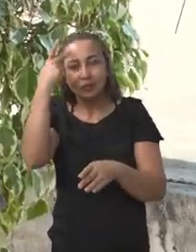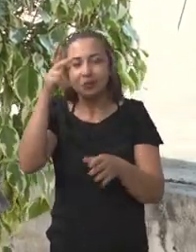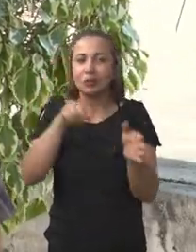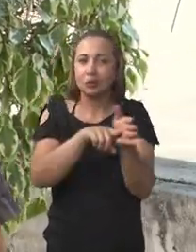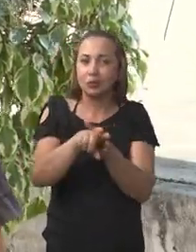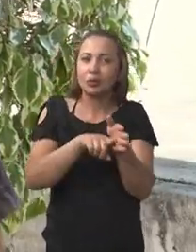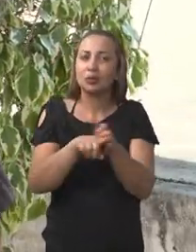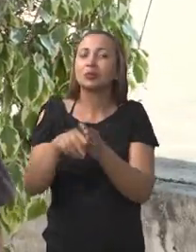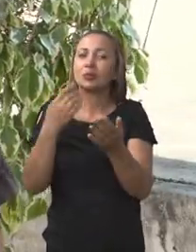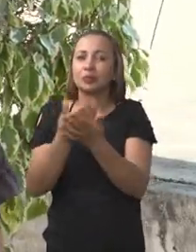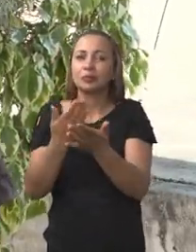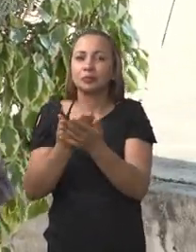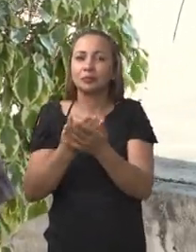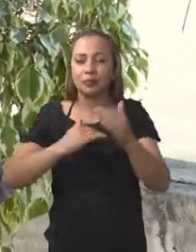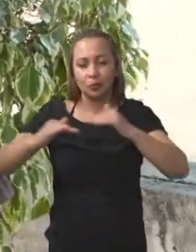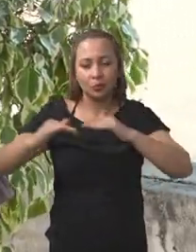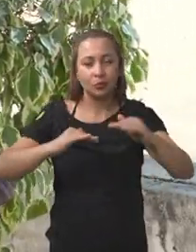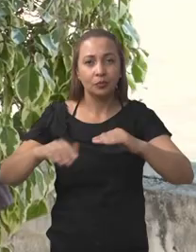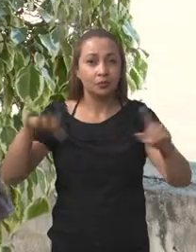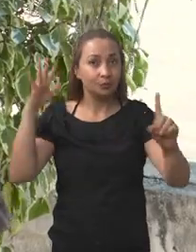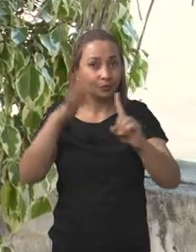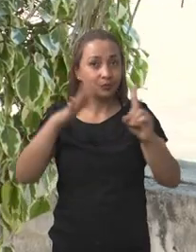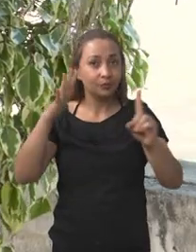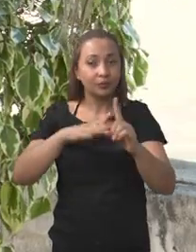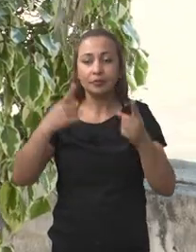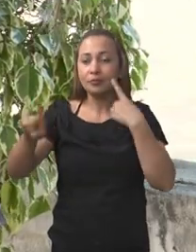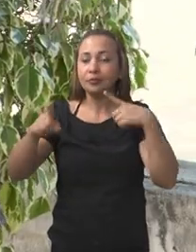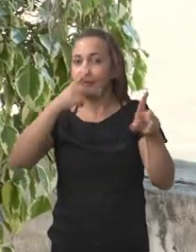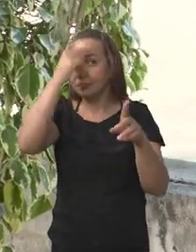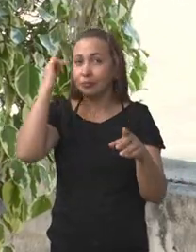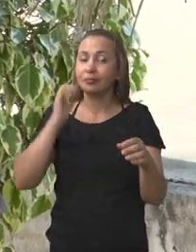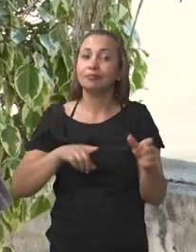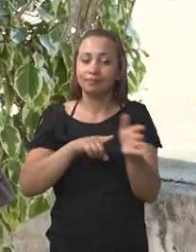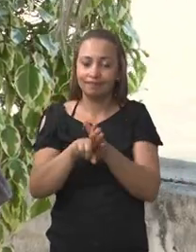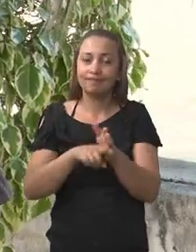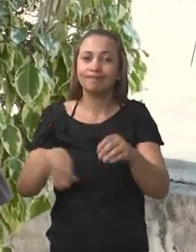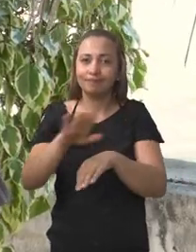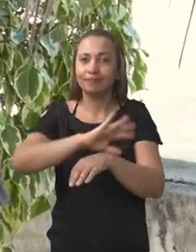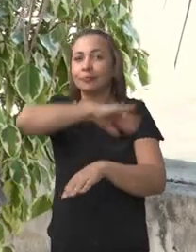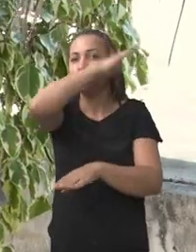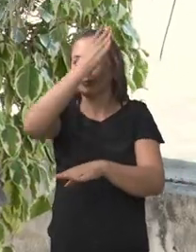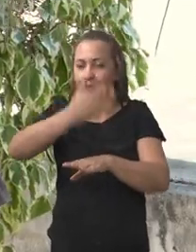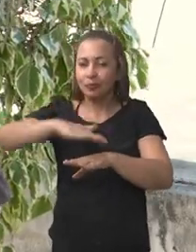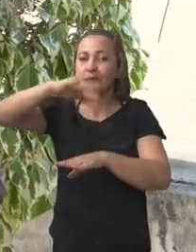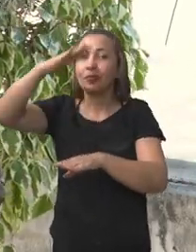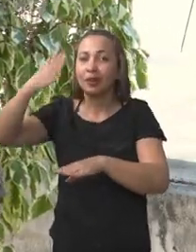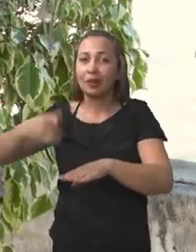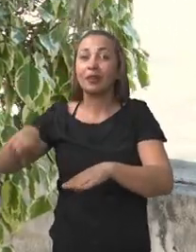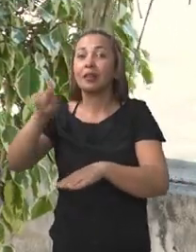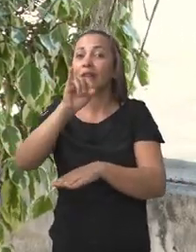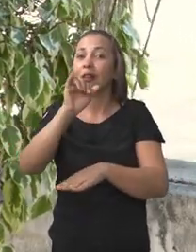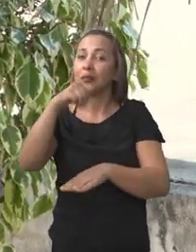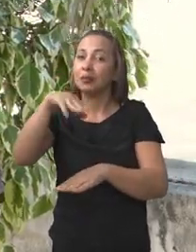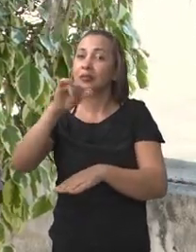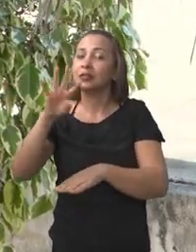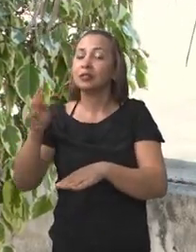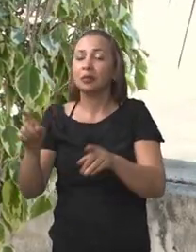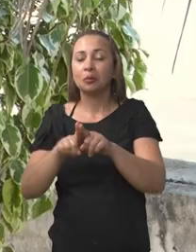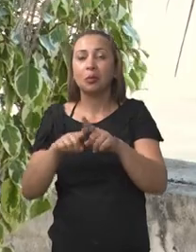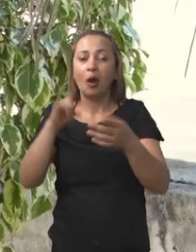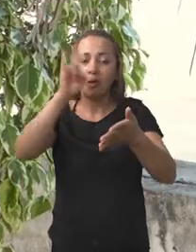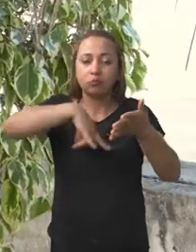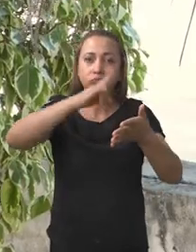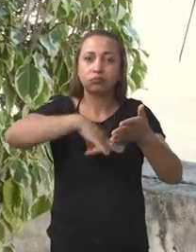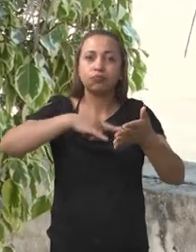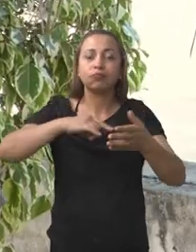desse movimento é poder incentivar outras pessoas a pesquisarem sobre a Chapada Diamantina, porque o volume de documentos